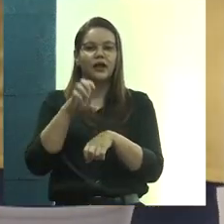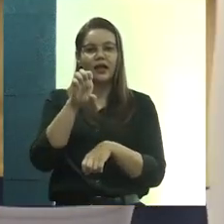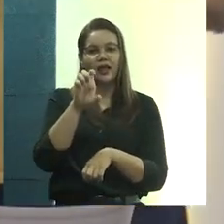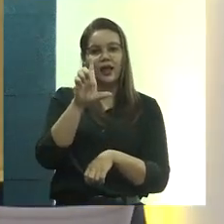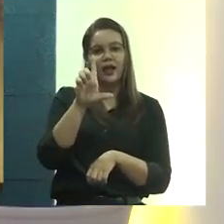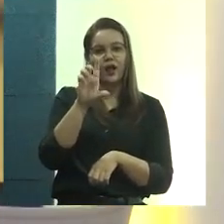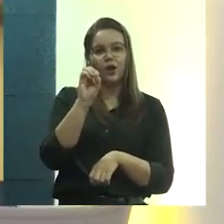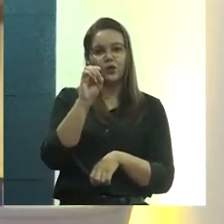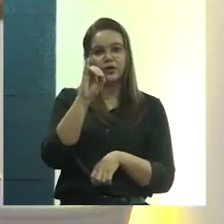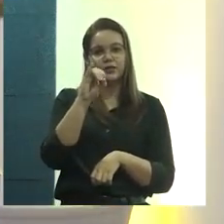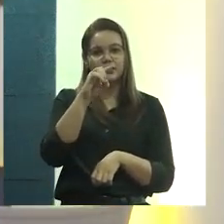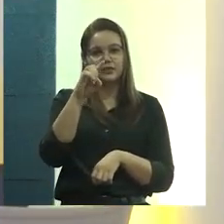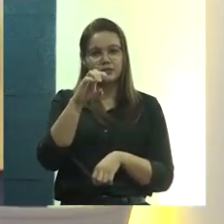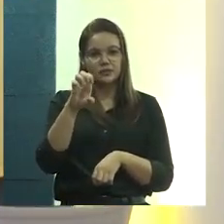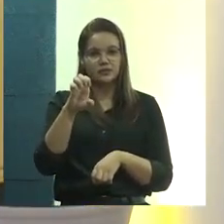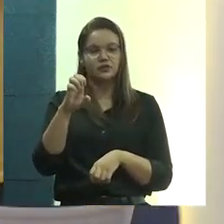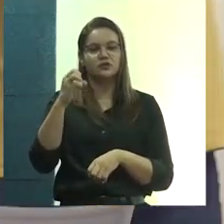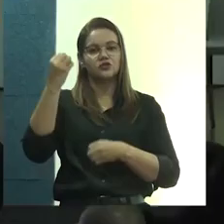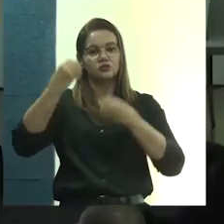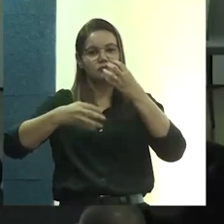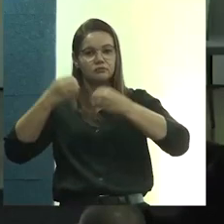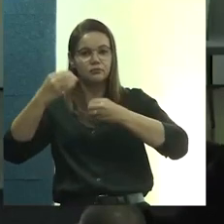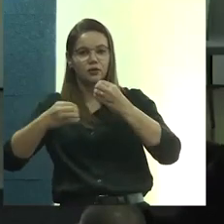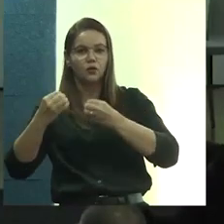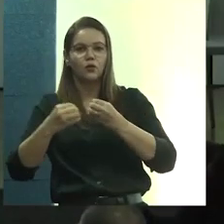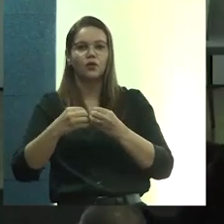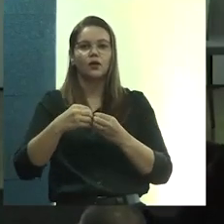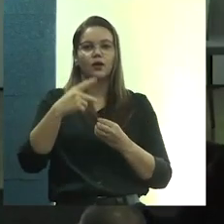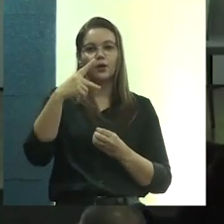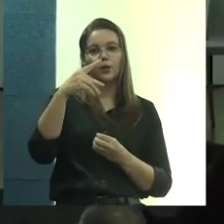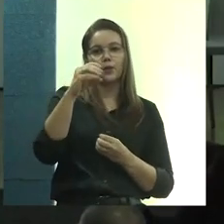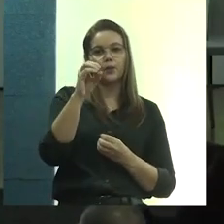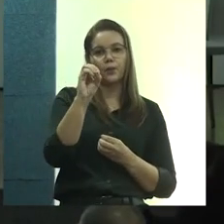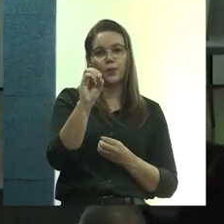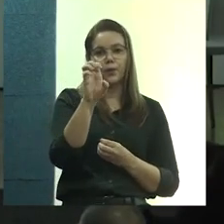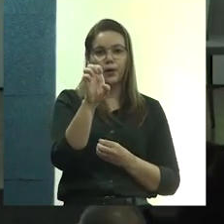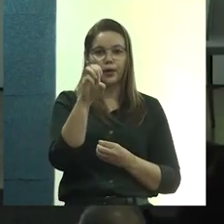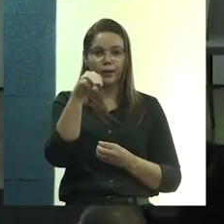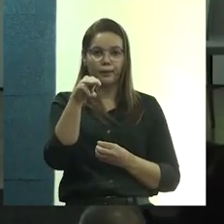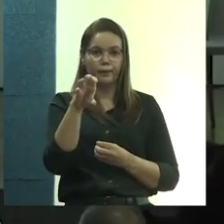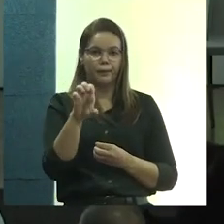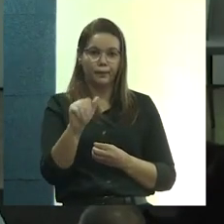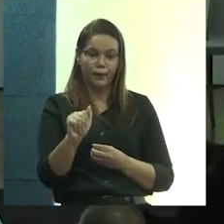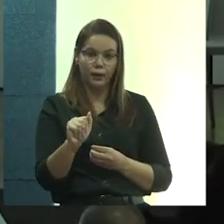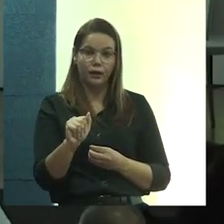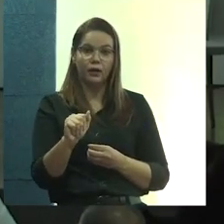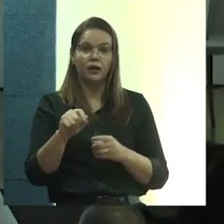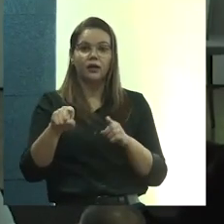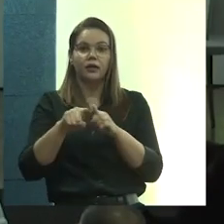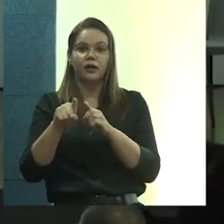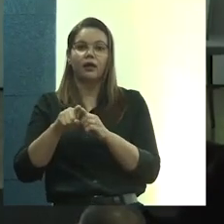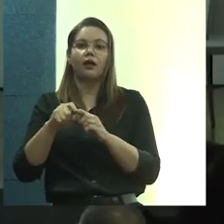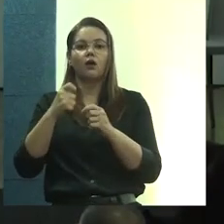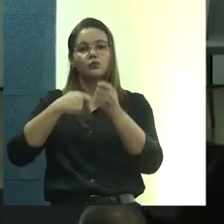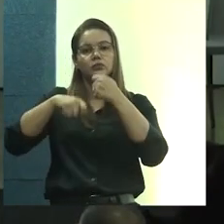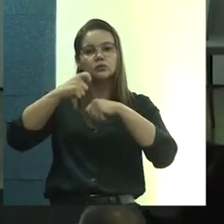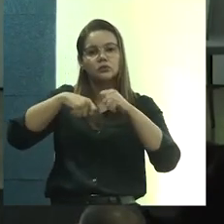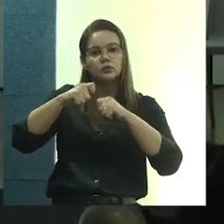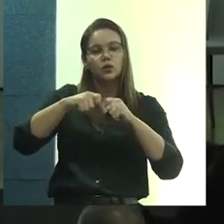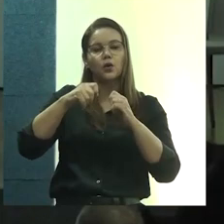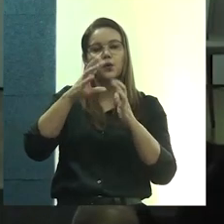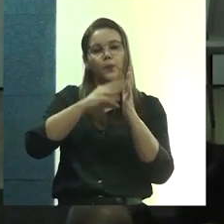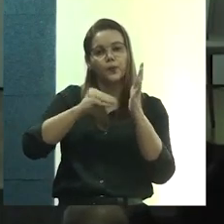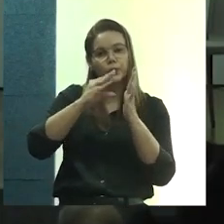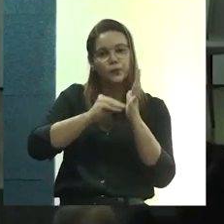reestruturação do trapiche através do poema, né? Que é o projeto de orientação a escritórios, modelos de